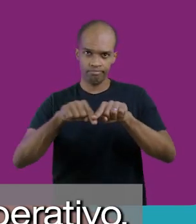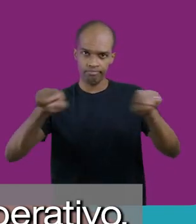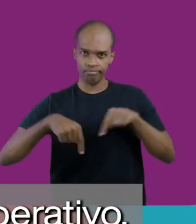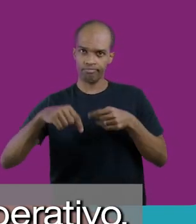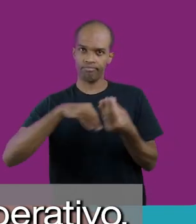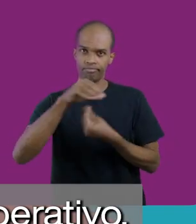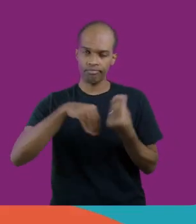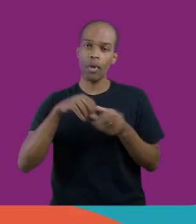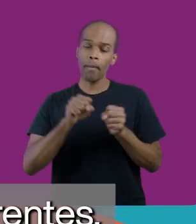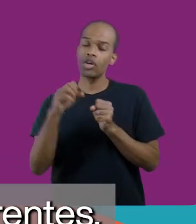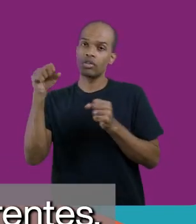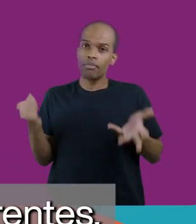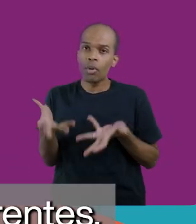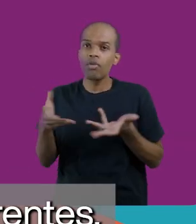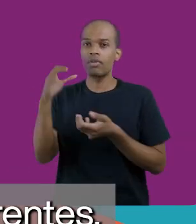promovendo o aprendizado cooperativo.